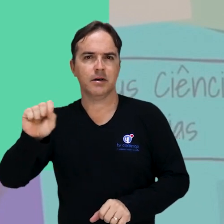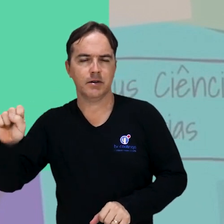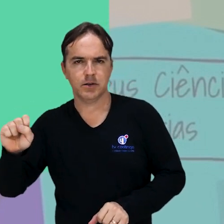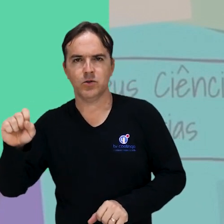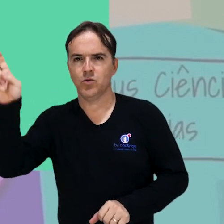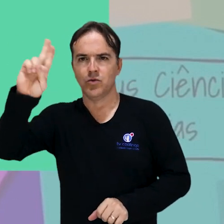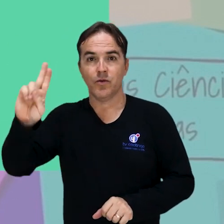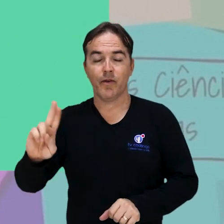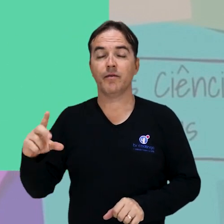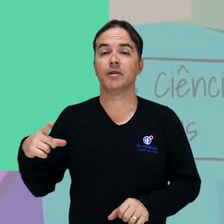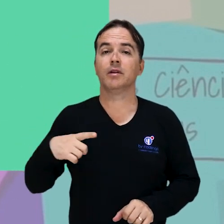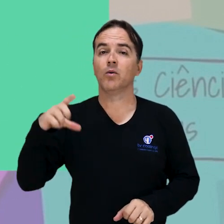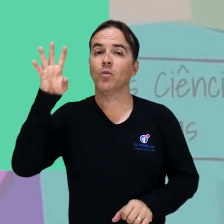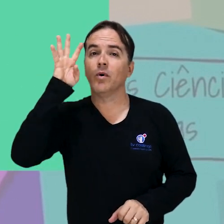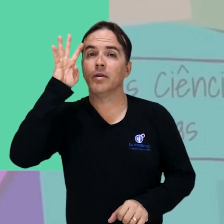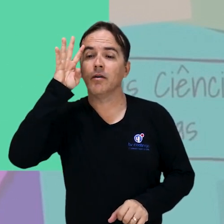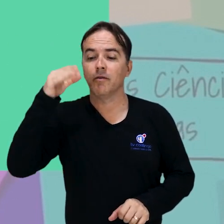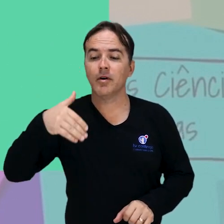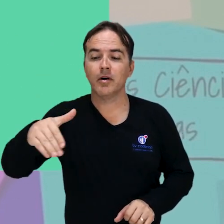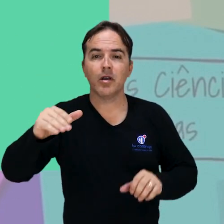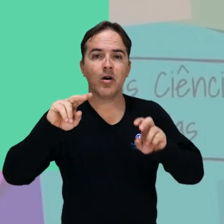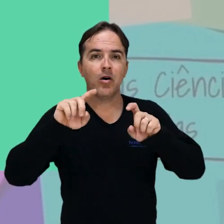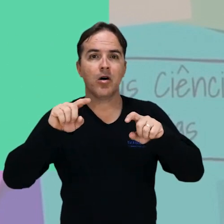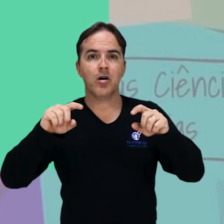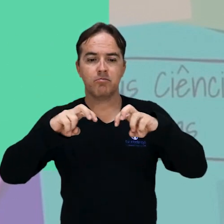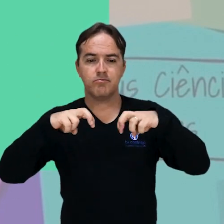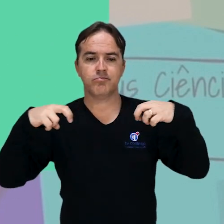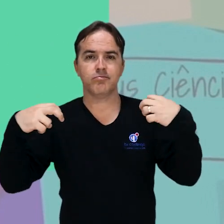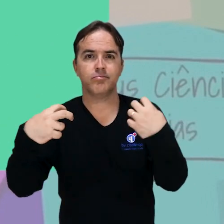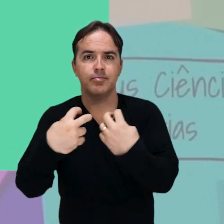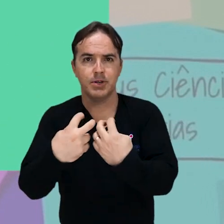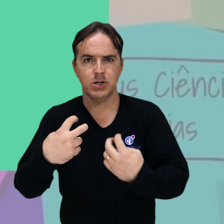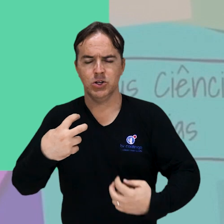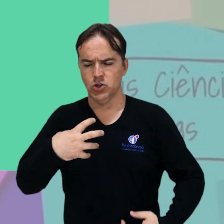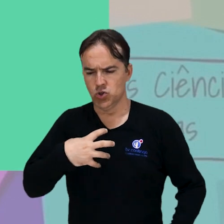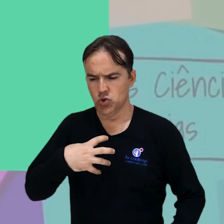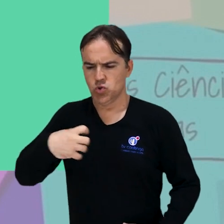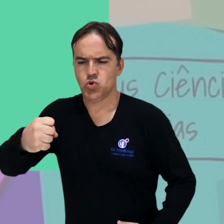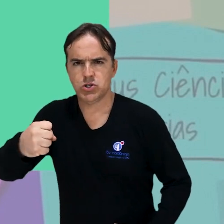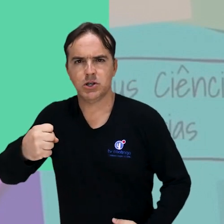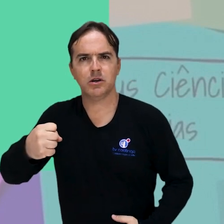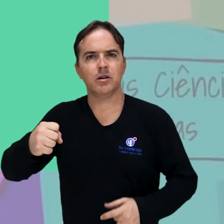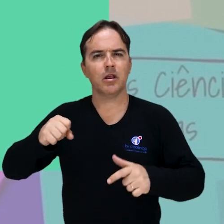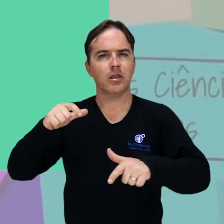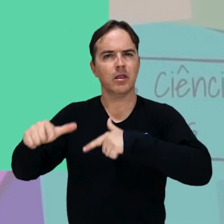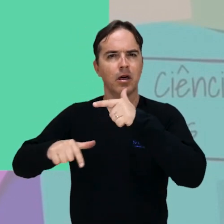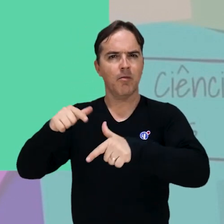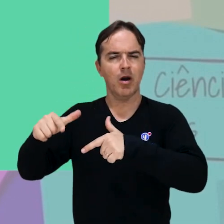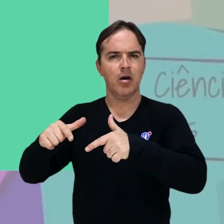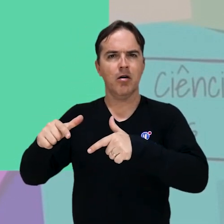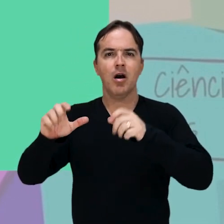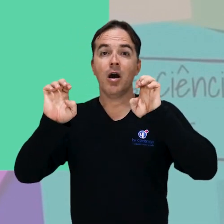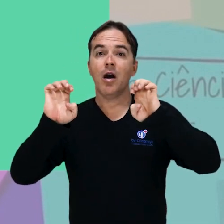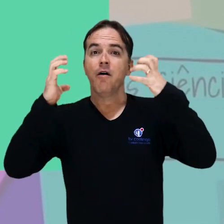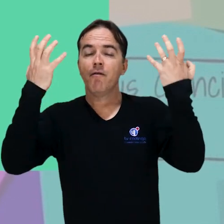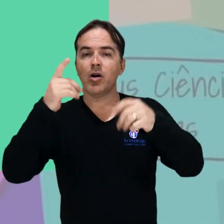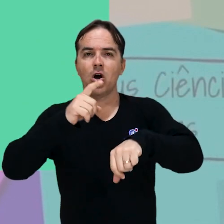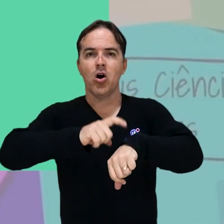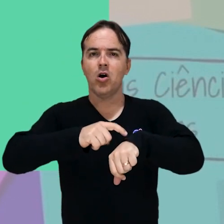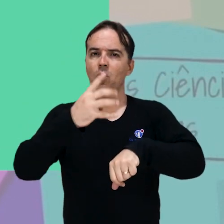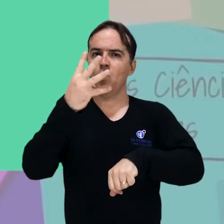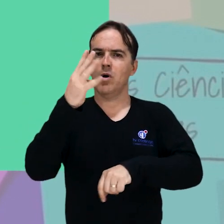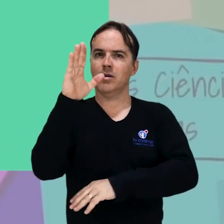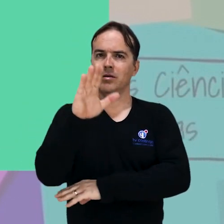próxima quarta-feira a roda de conversas, suicídios e trabalhos. O evento acontece às quatro da